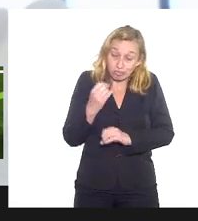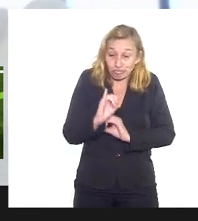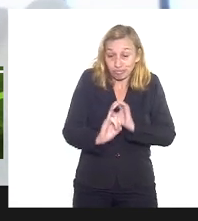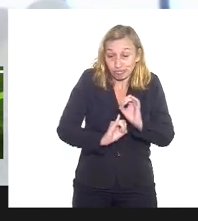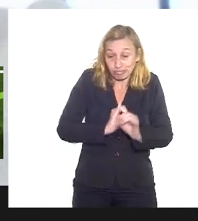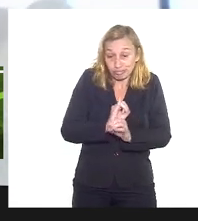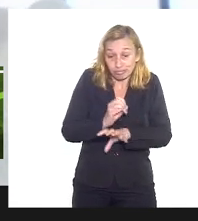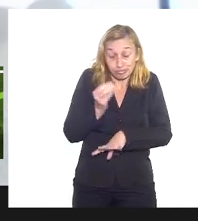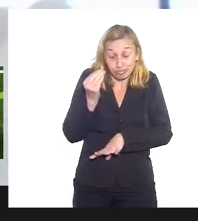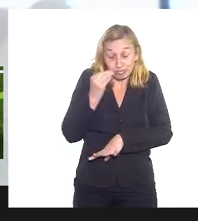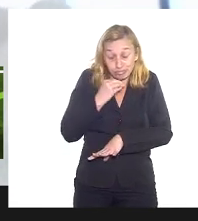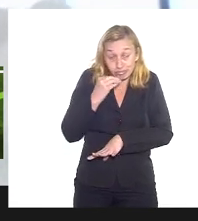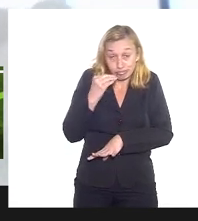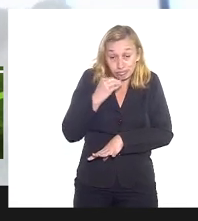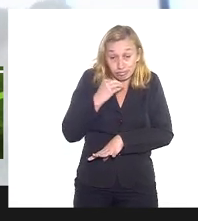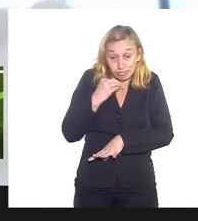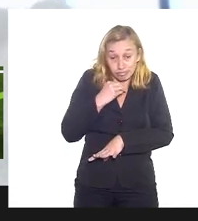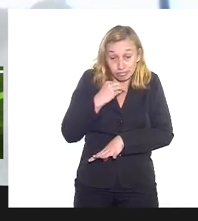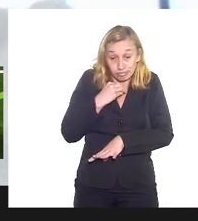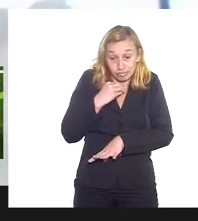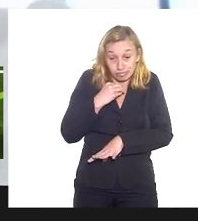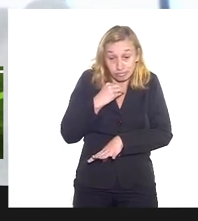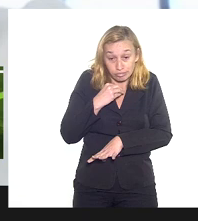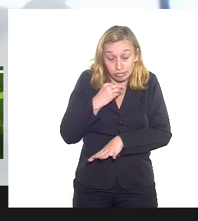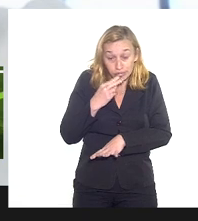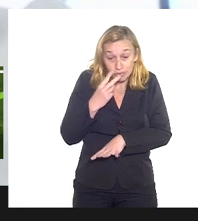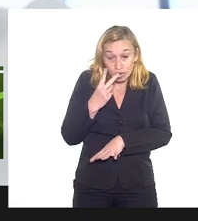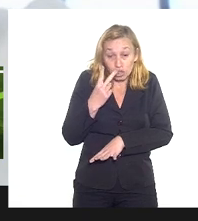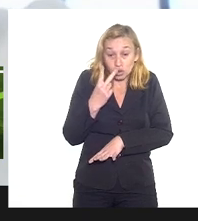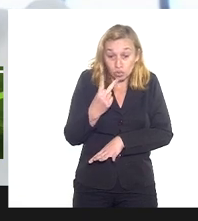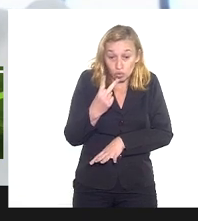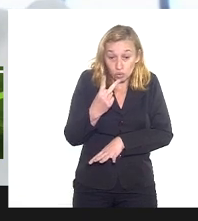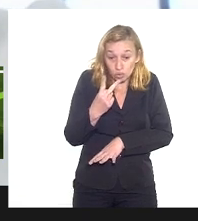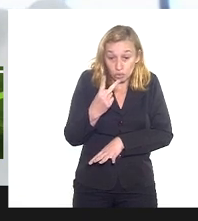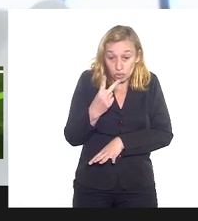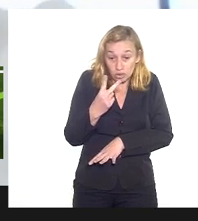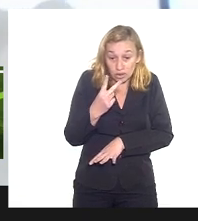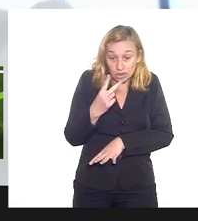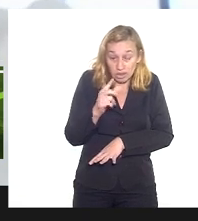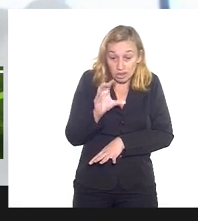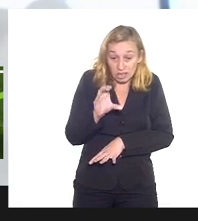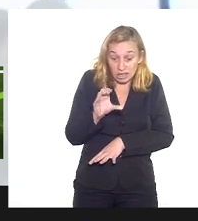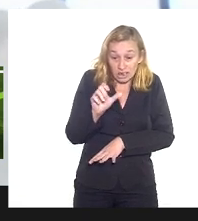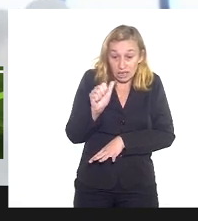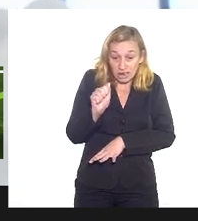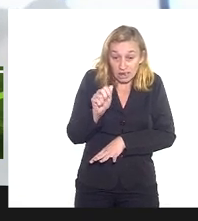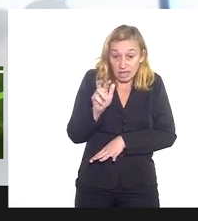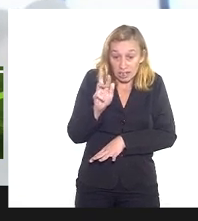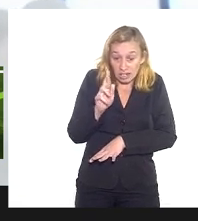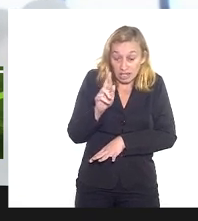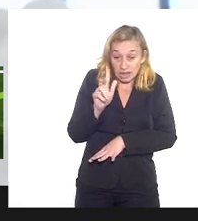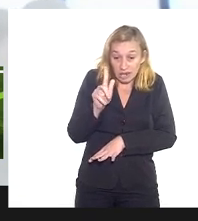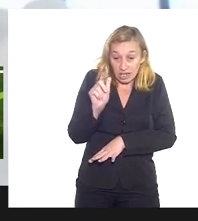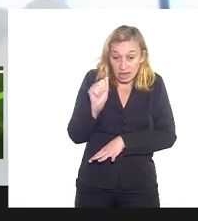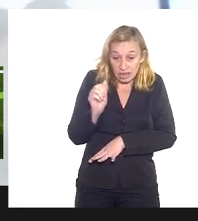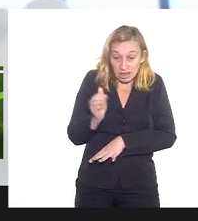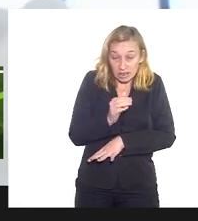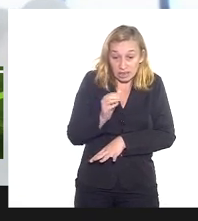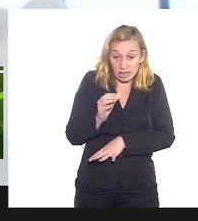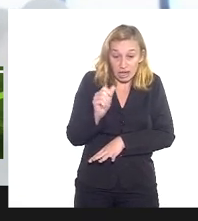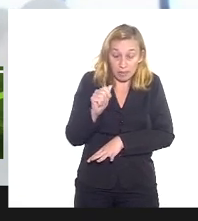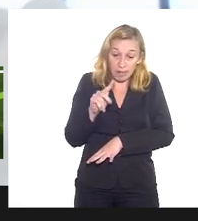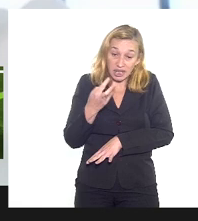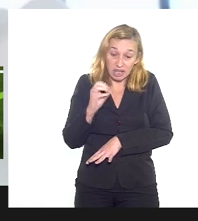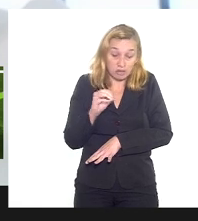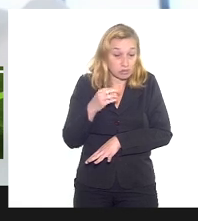fraca que queimou duas cargas de aparelhos e nós não podemos continuar a nossa luta porque